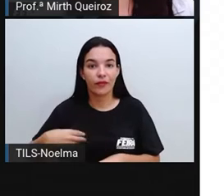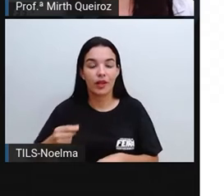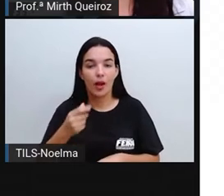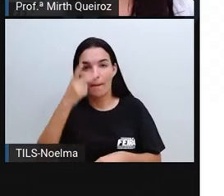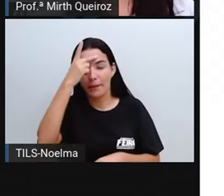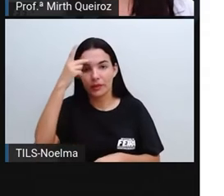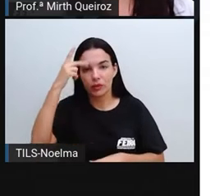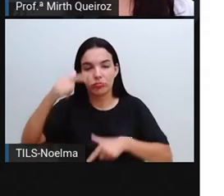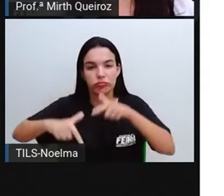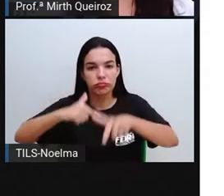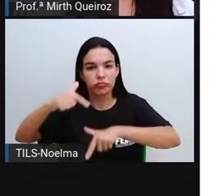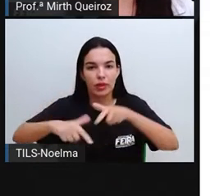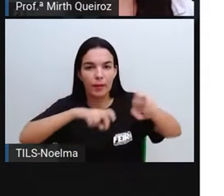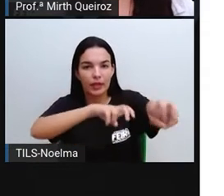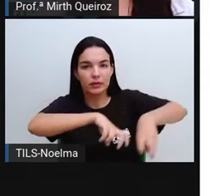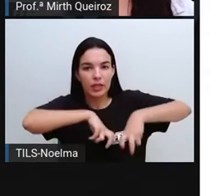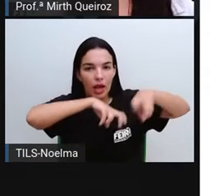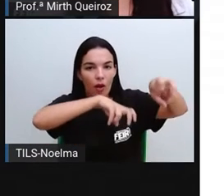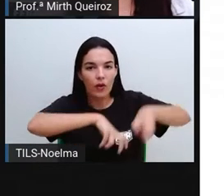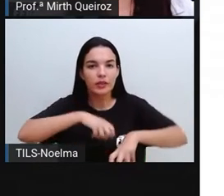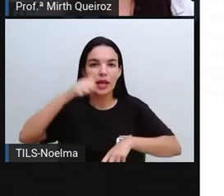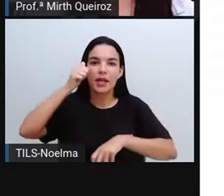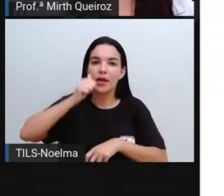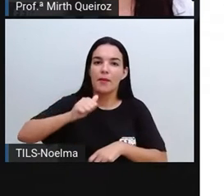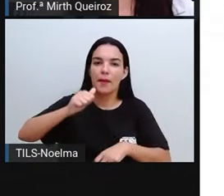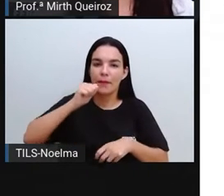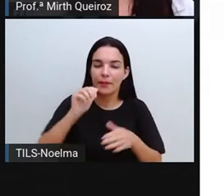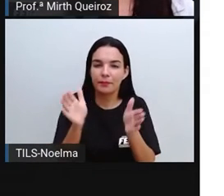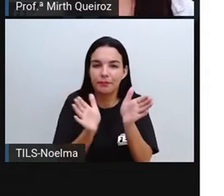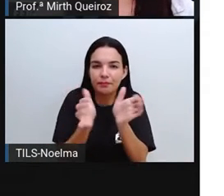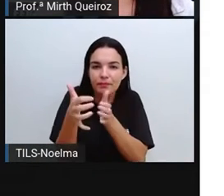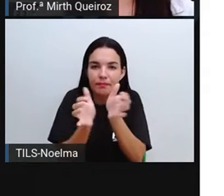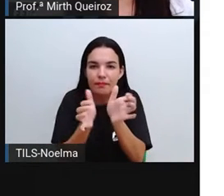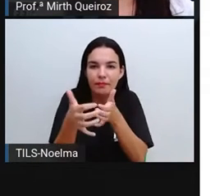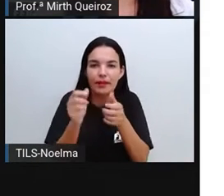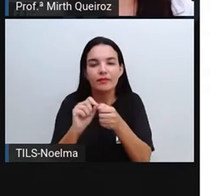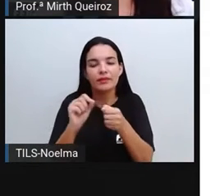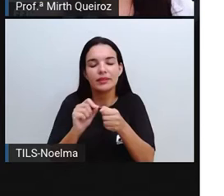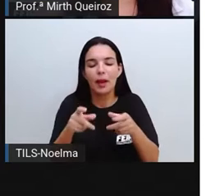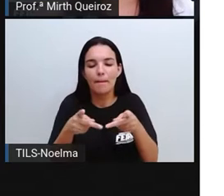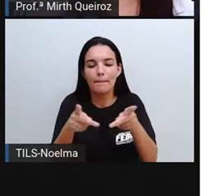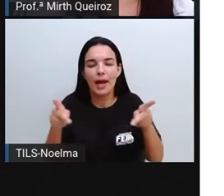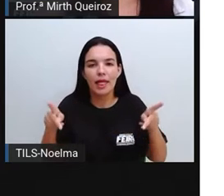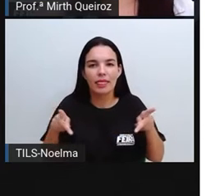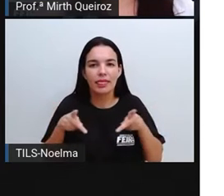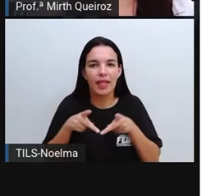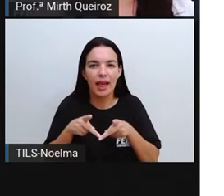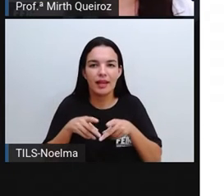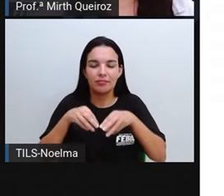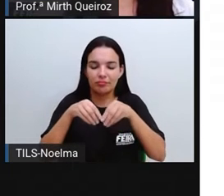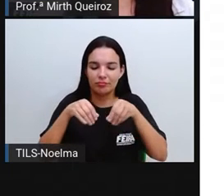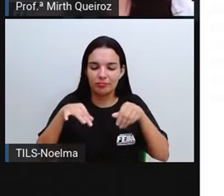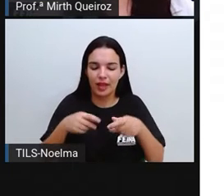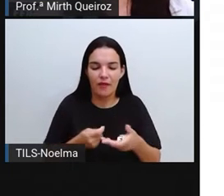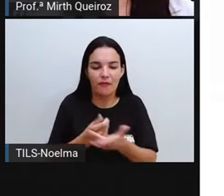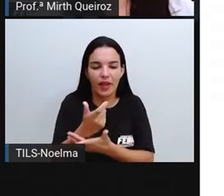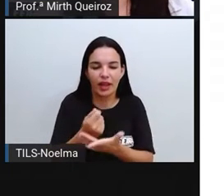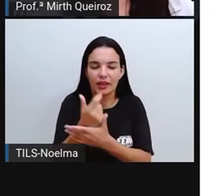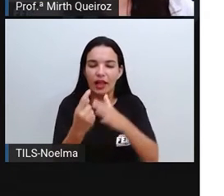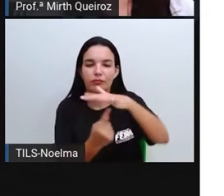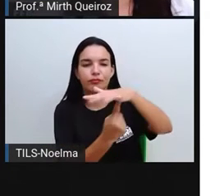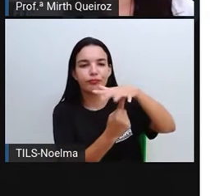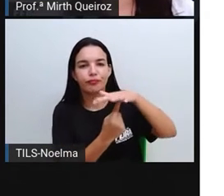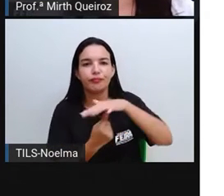trabalhar aí com o barro, né? Para a produção das suas esculturas. Que veio da sua mãe, que era uma